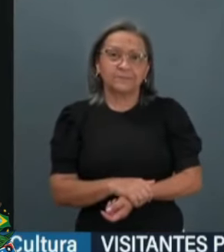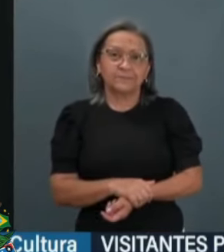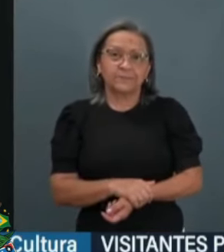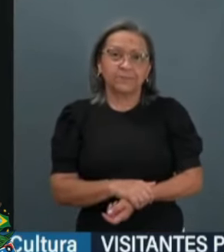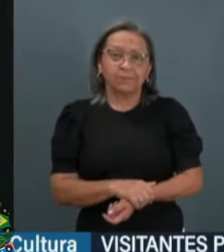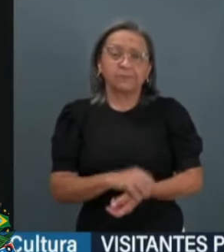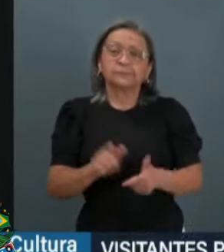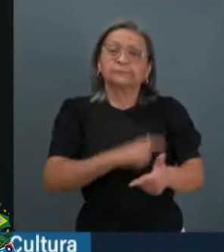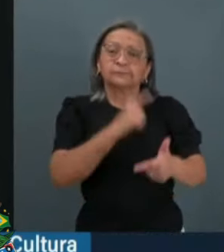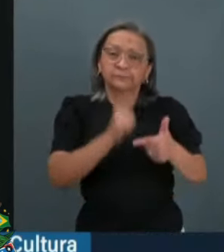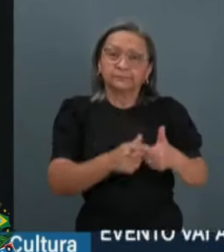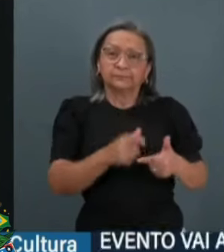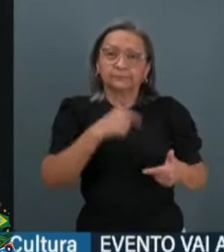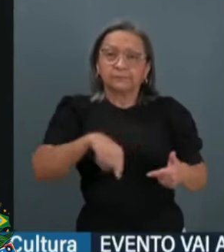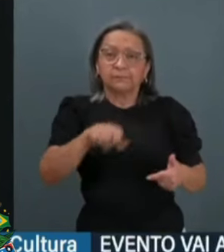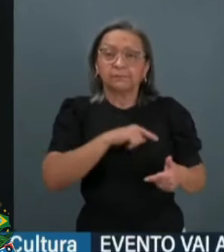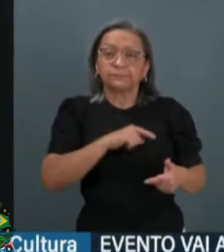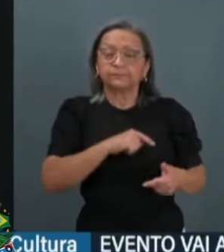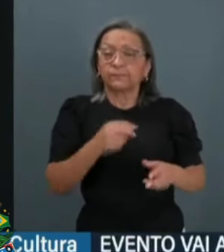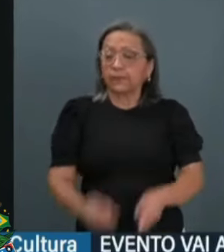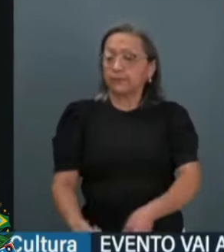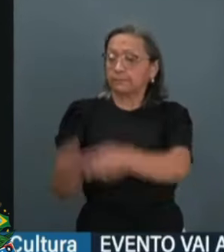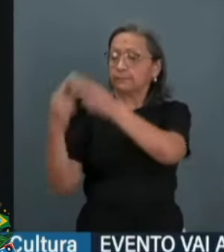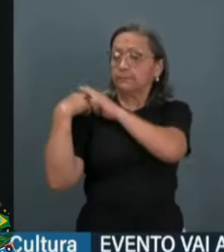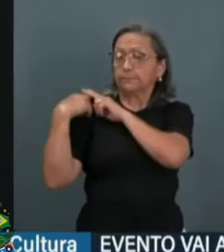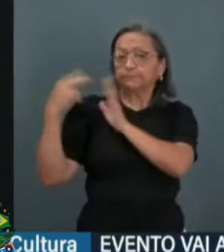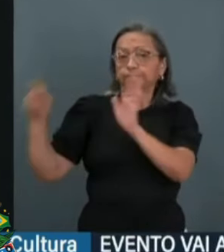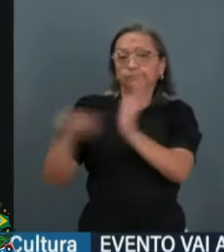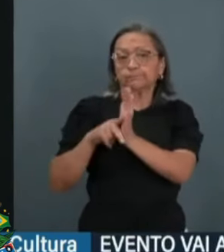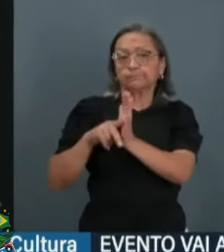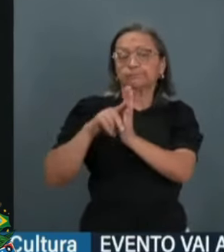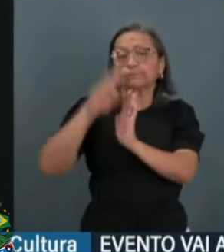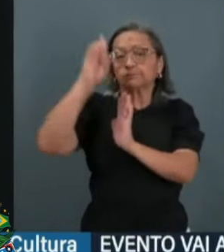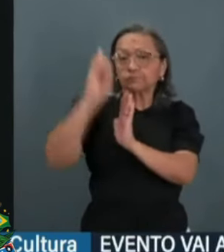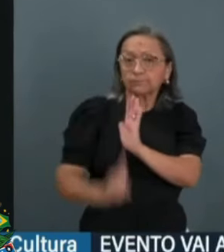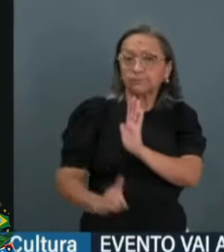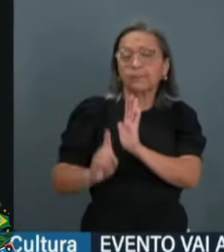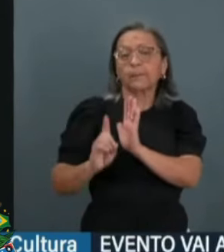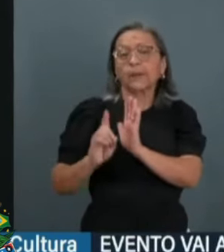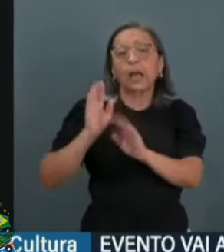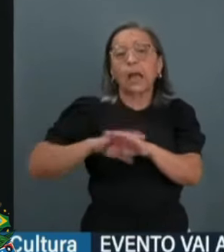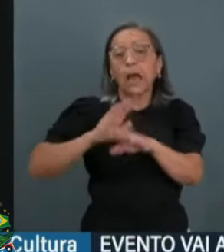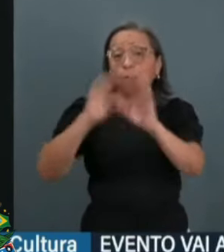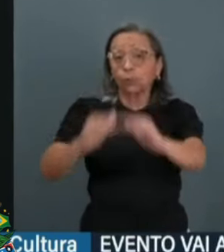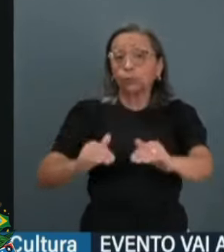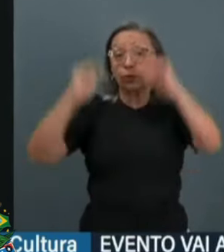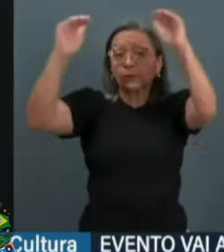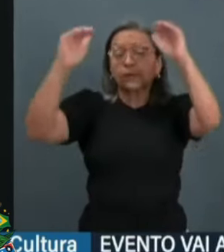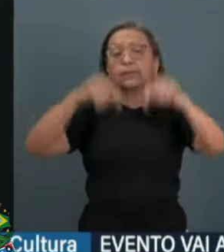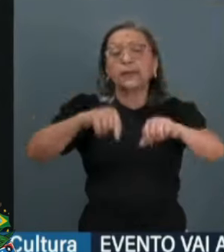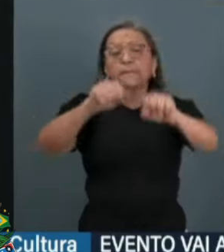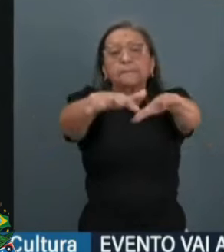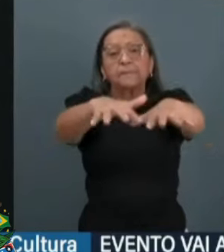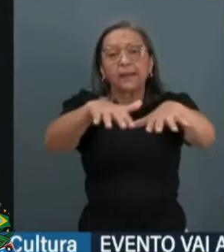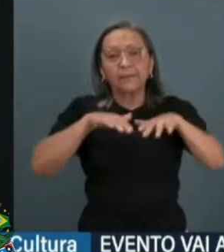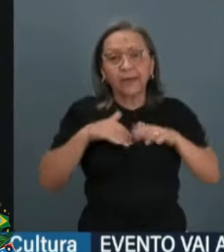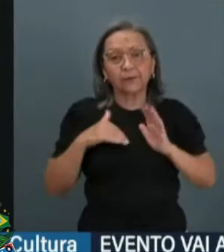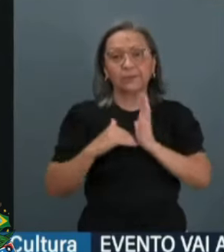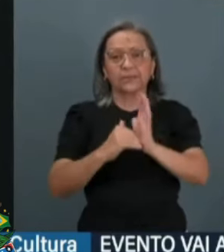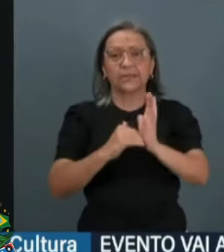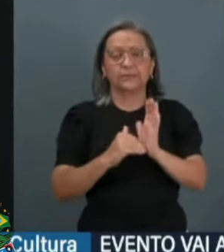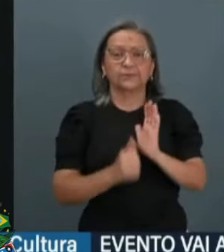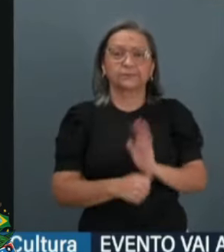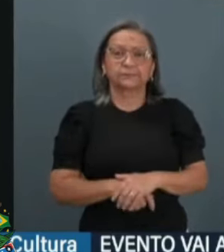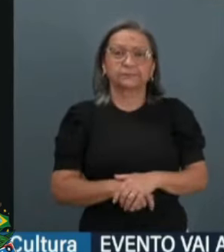Repito, a competência exclusiva, a prerrogativa, a autoridade, é do plenário do Senado